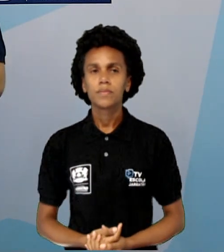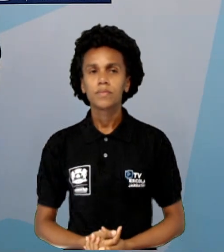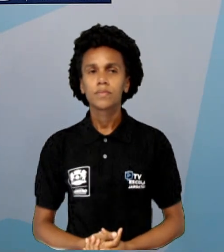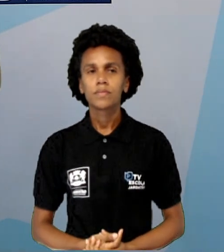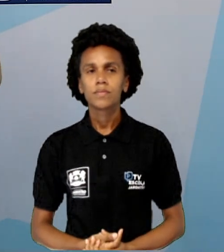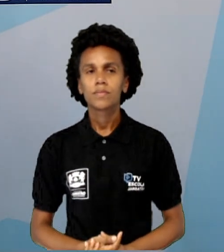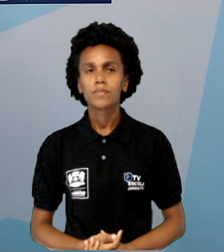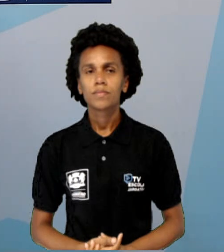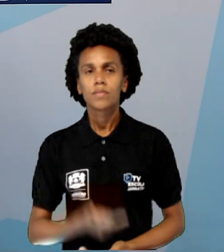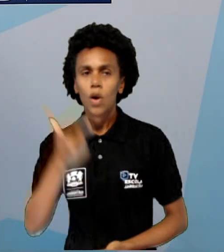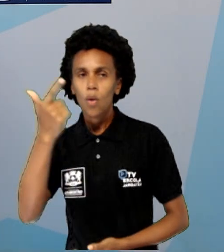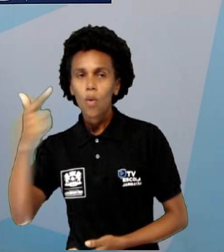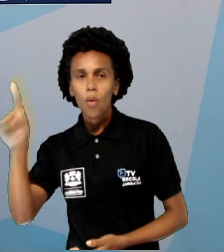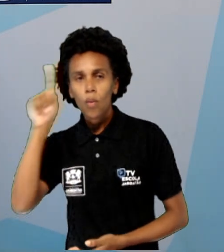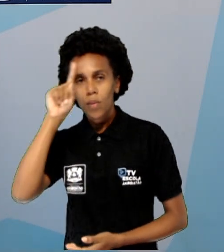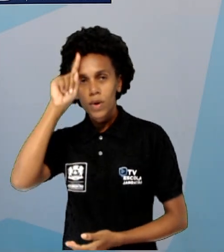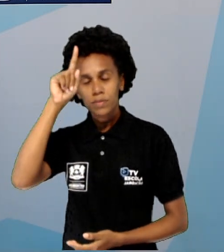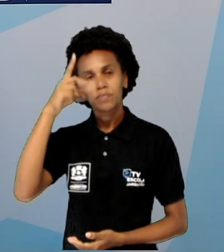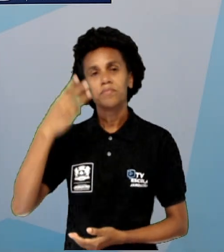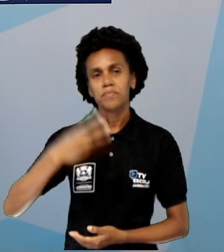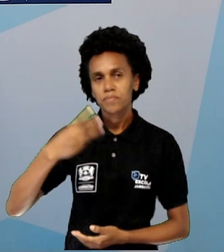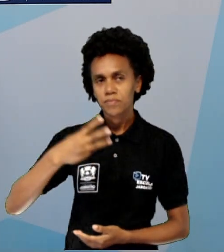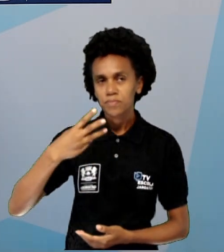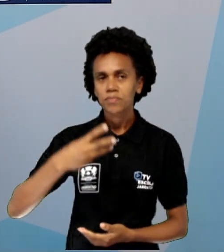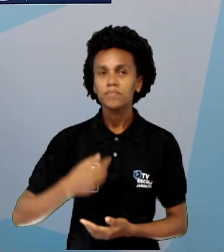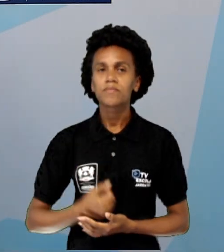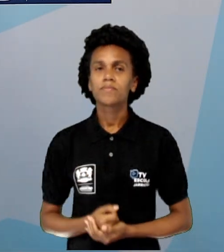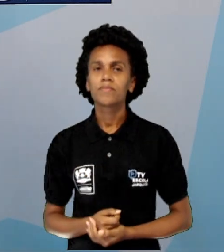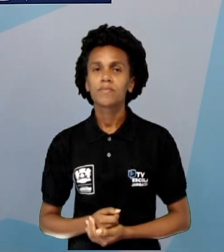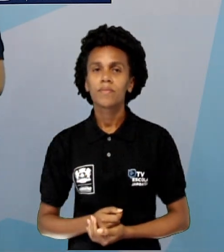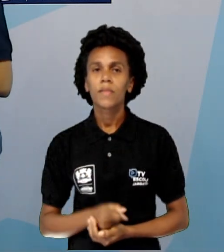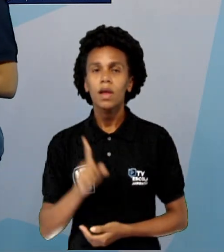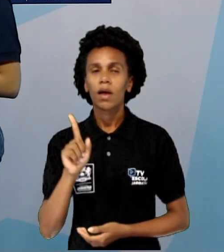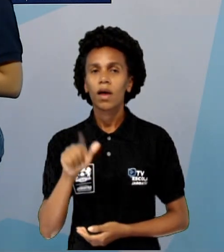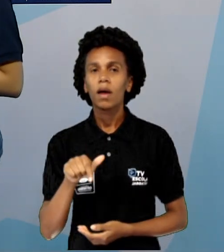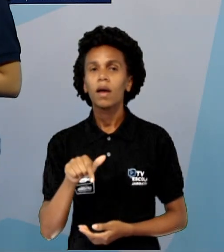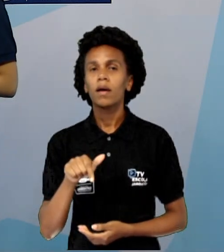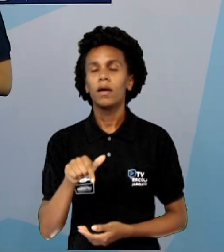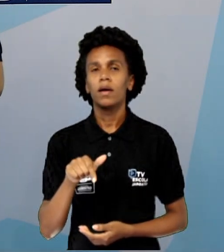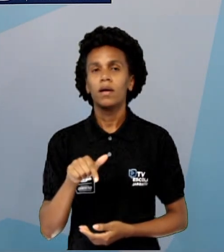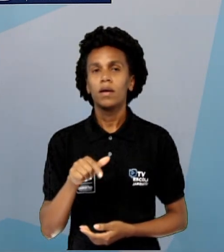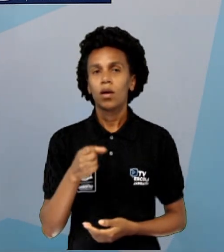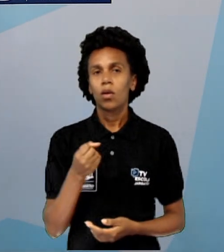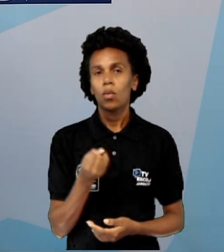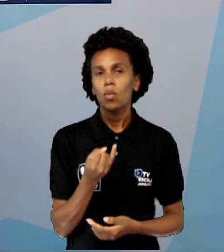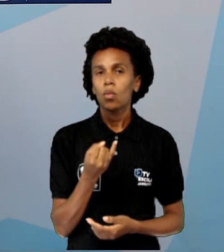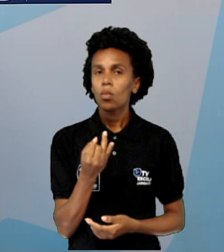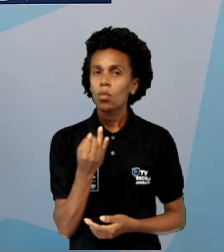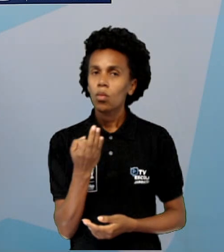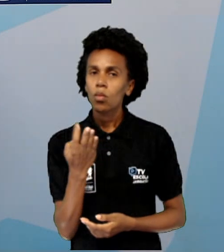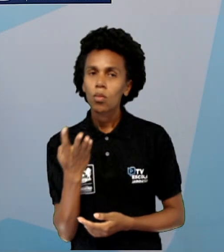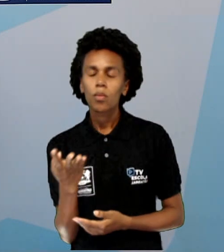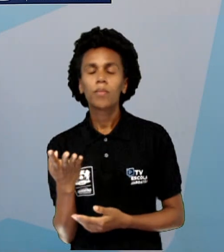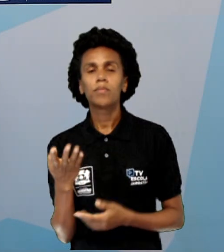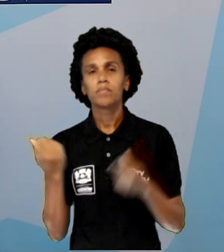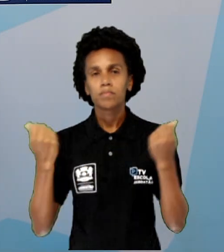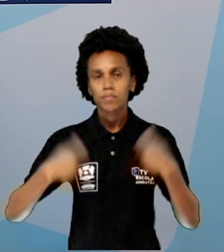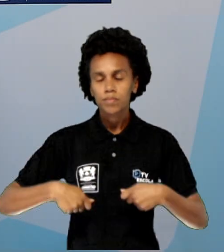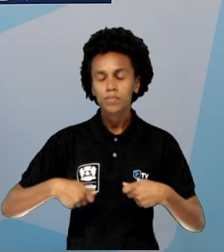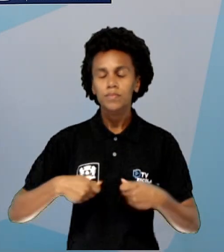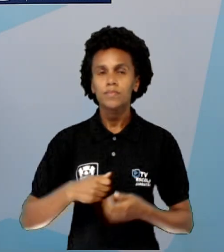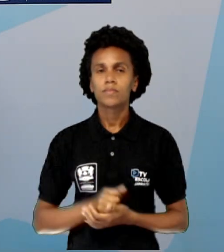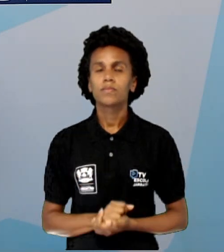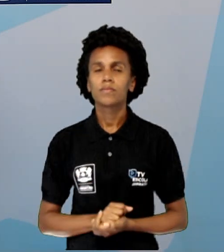Uma outra ideia, né, a terceira que eu tô trazendo aqui hoje, é a ideia de contar essas possibilidades. Esse